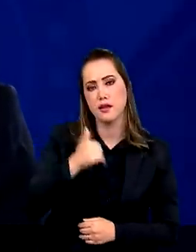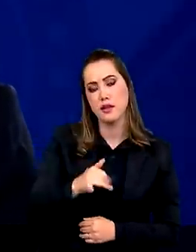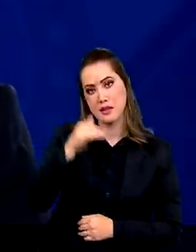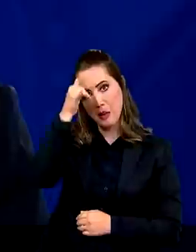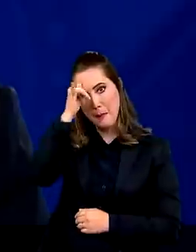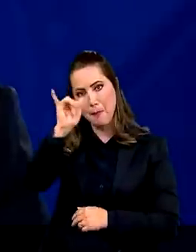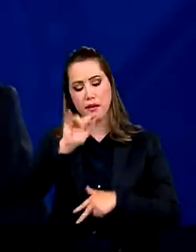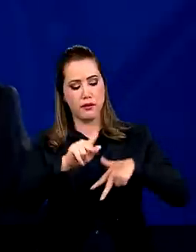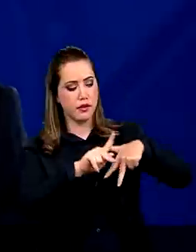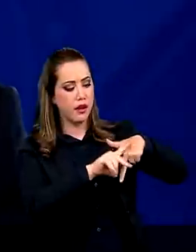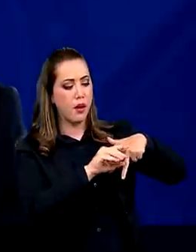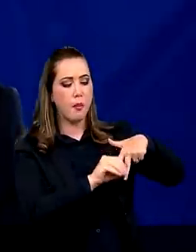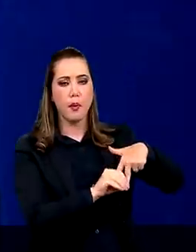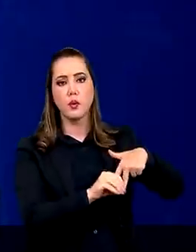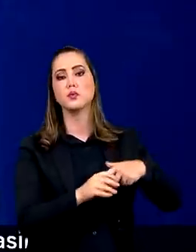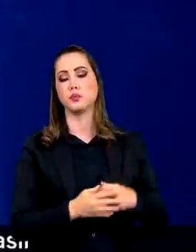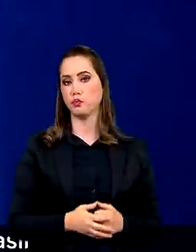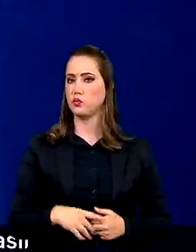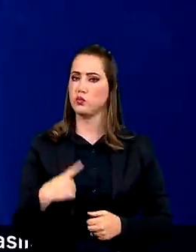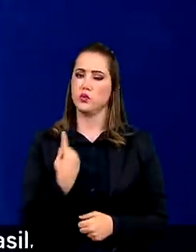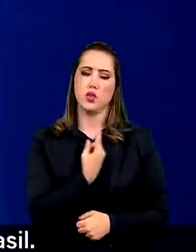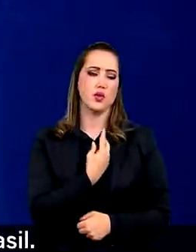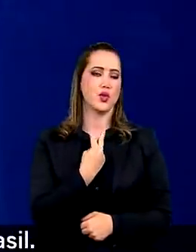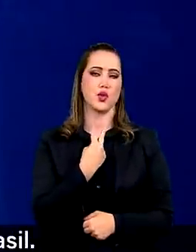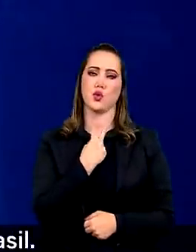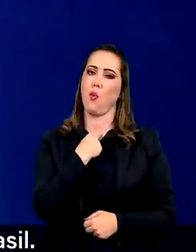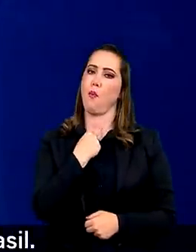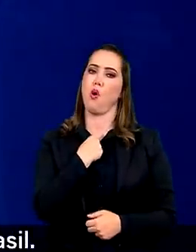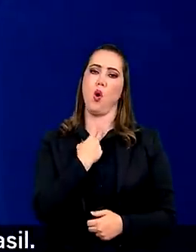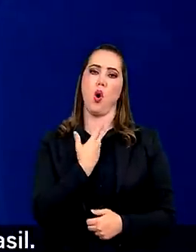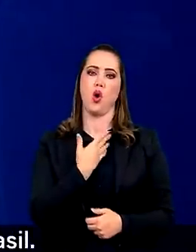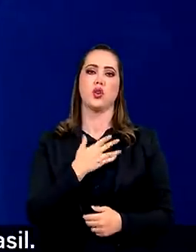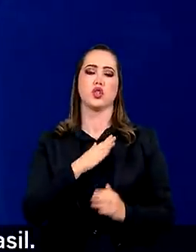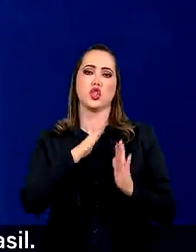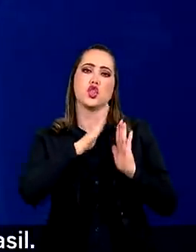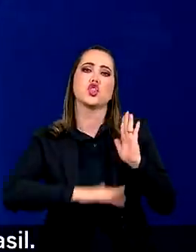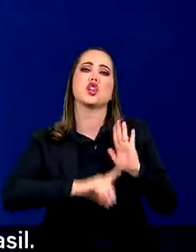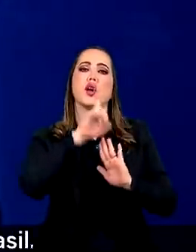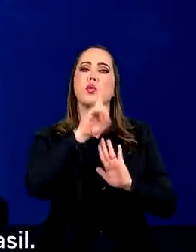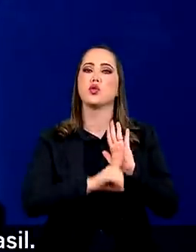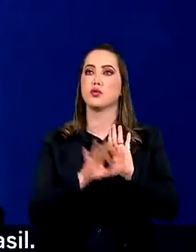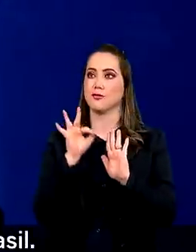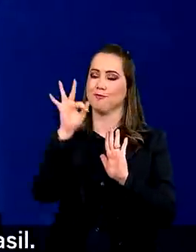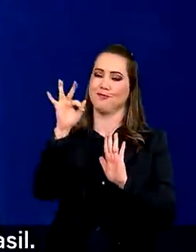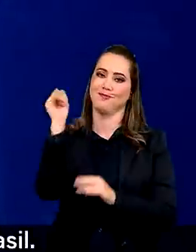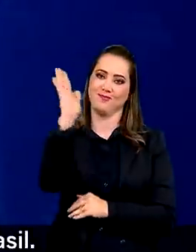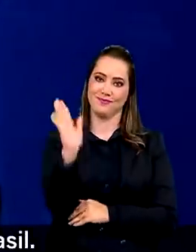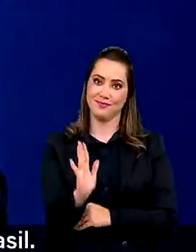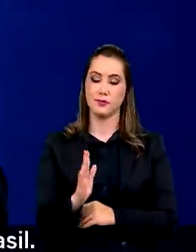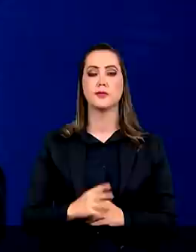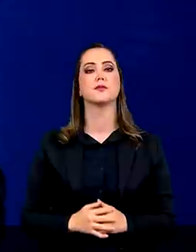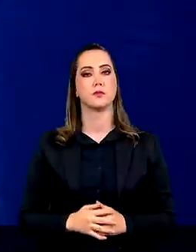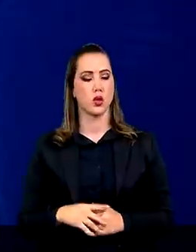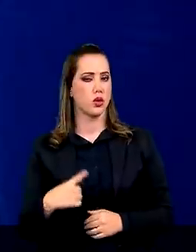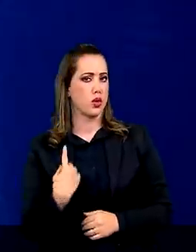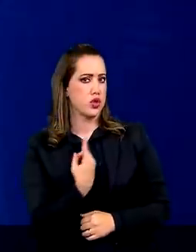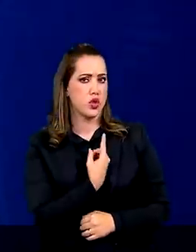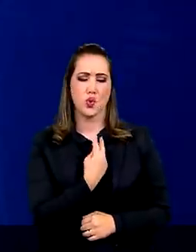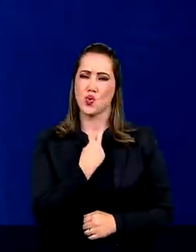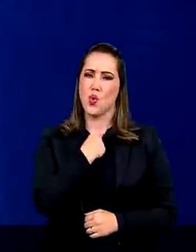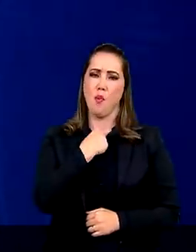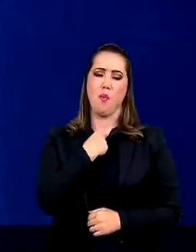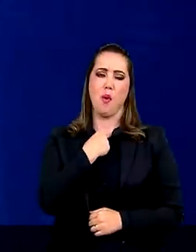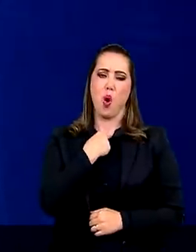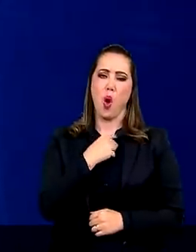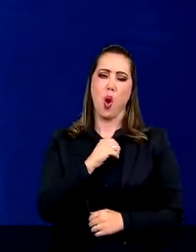contra a poliomielite. Não podemos negar esse direito ao futuro do nosso Brasil. Não podemos